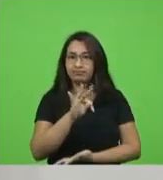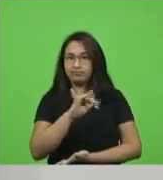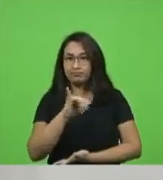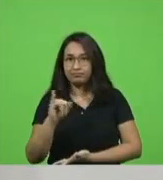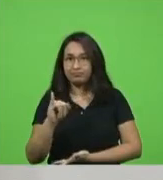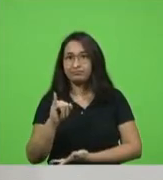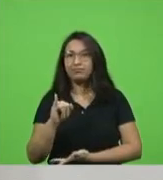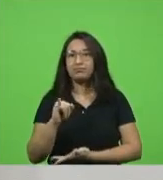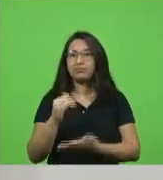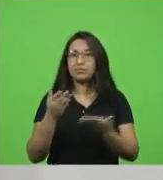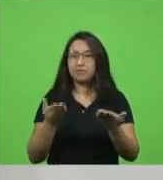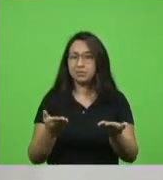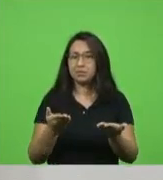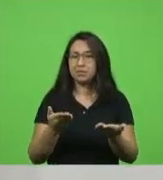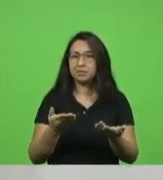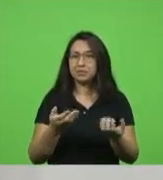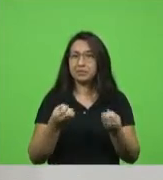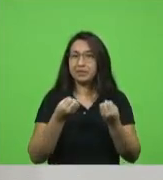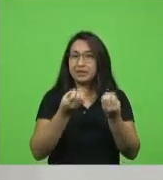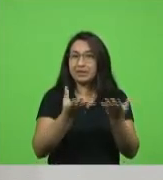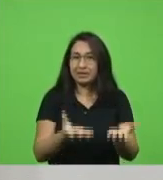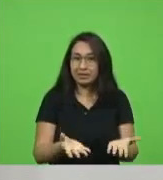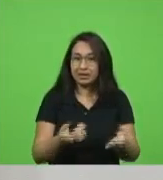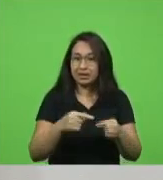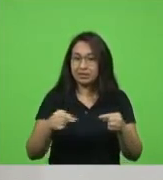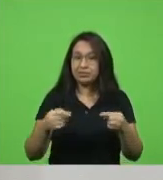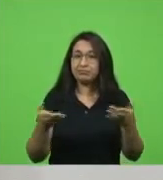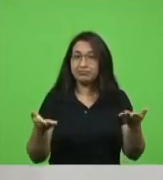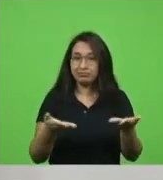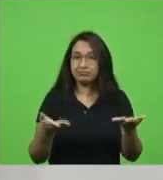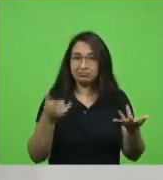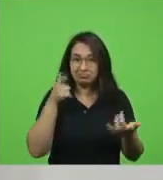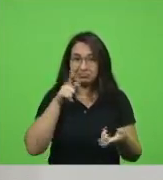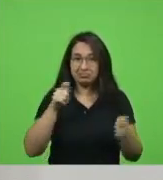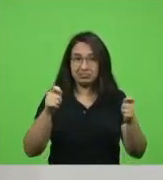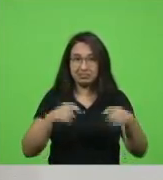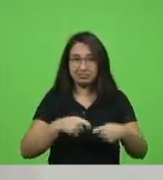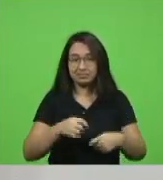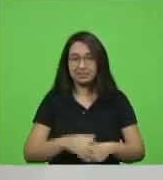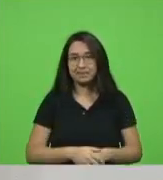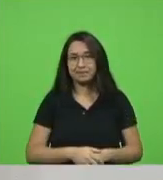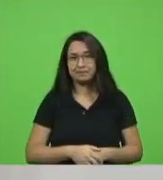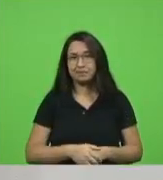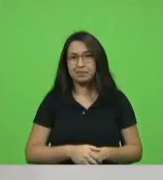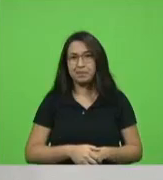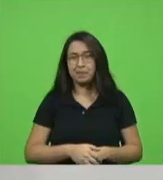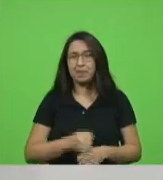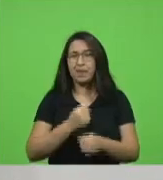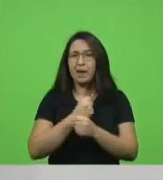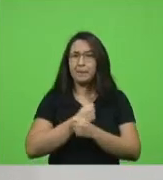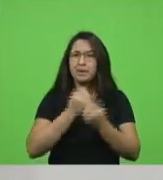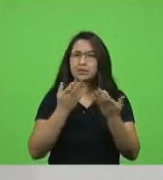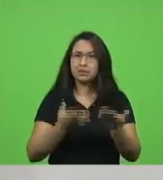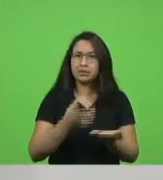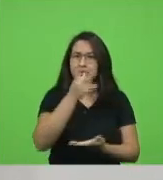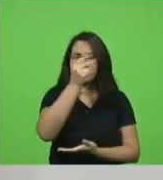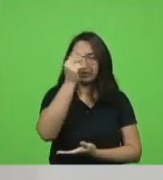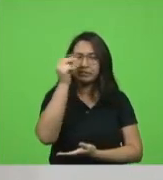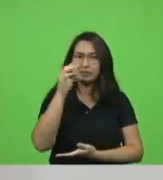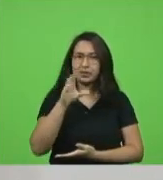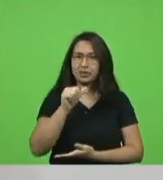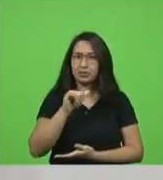Norte que foram entregues esta semana a quem eu quero mandar um grande abraço prefeito Caio um jovem